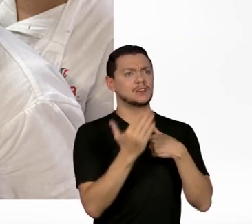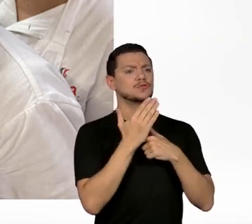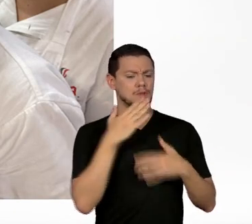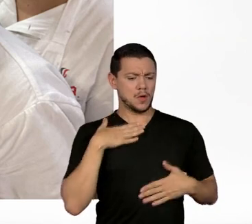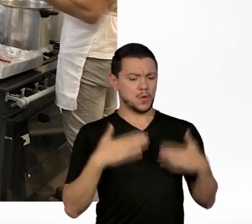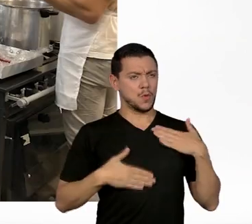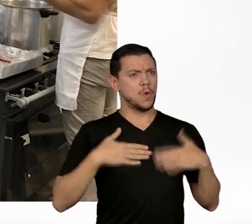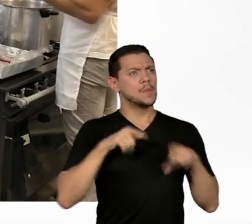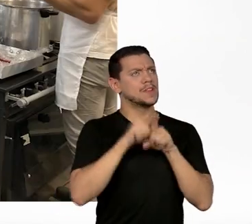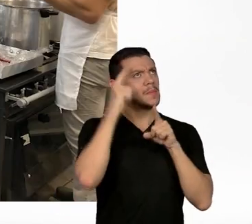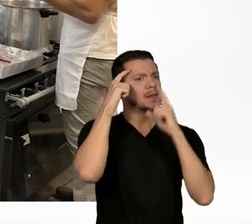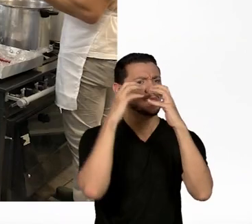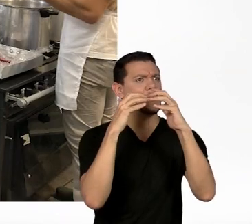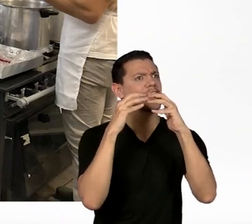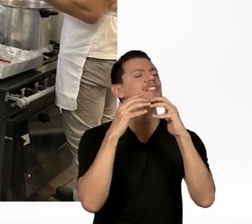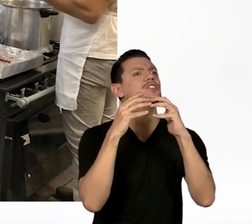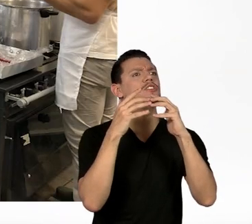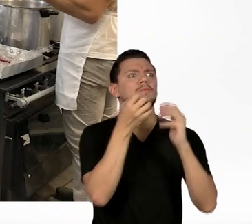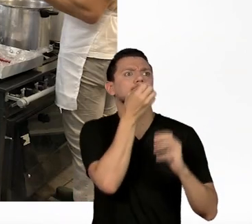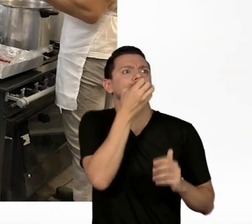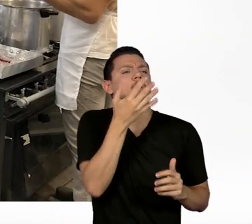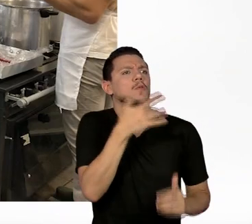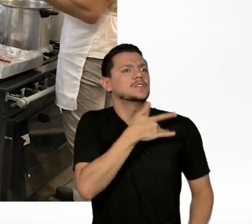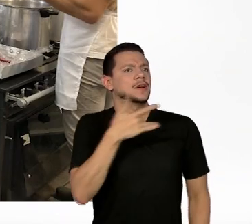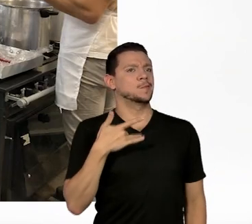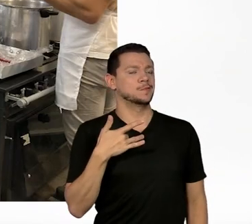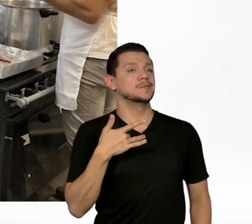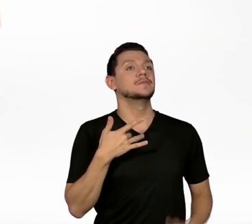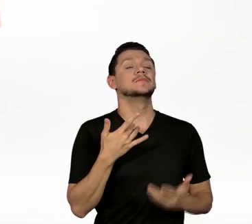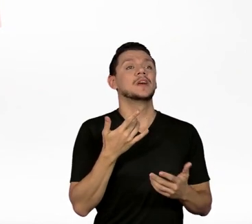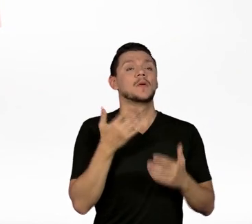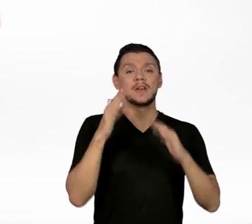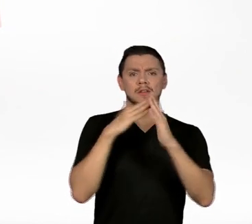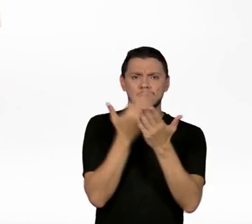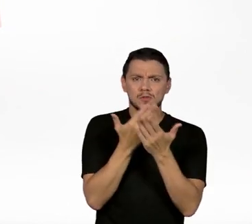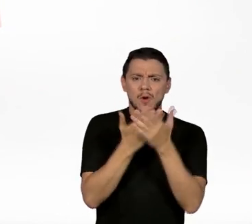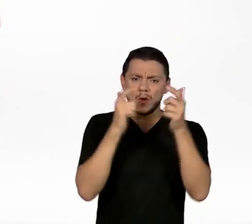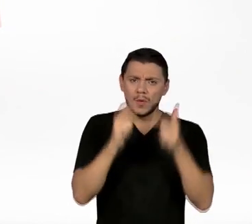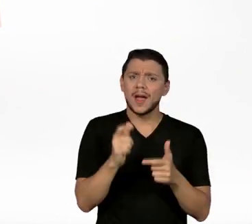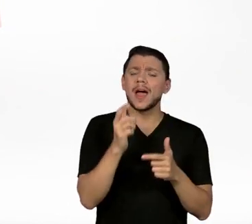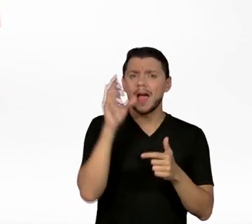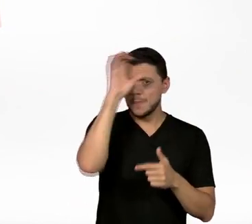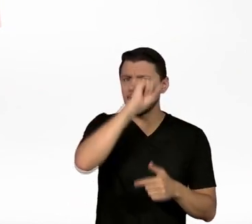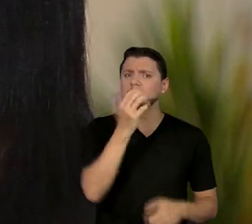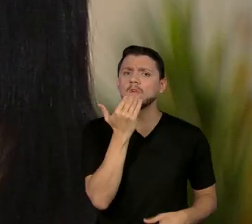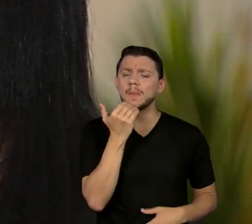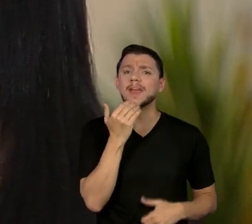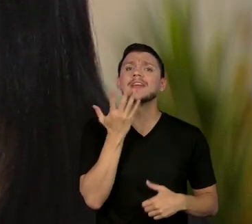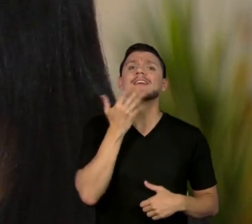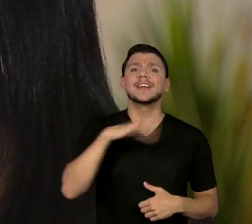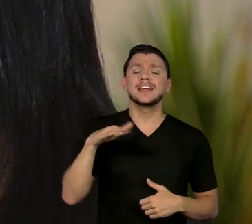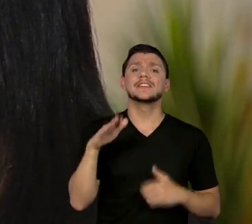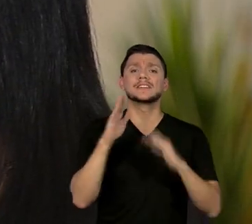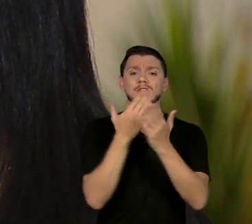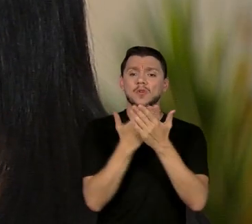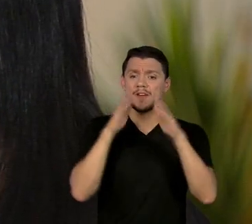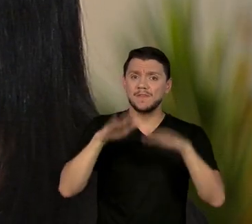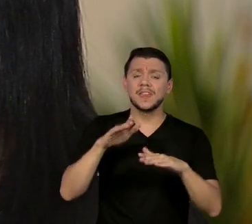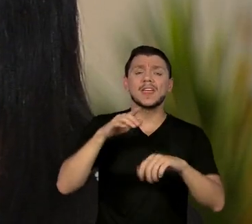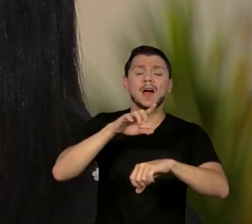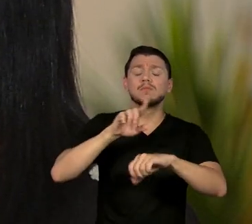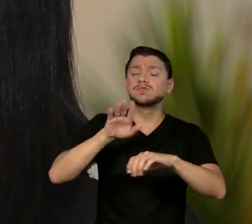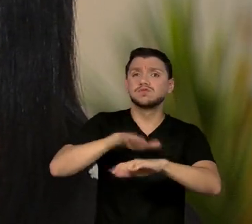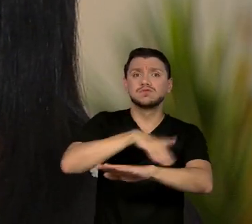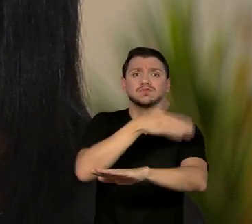corpo e da mente saudáveis. A se aprende a comer também na escola. As crianças ficam dez horas na escola. Então, são cinco refeições dia.